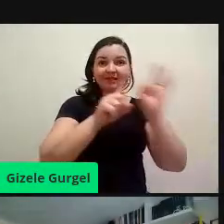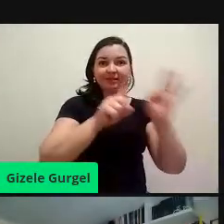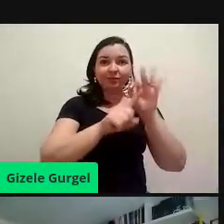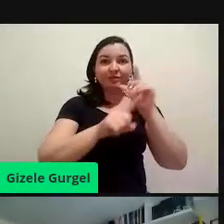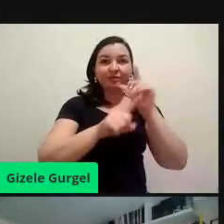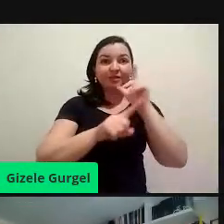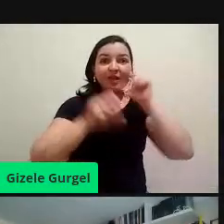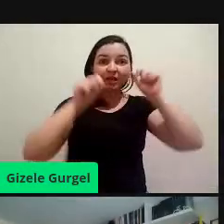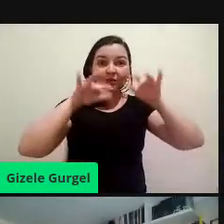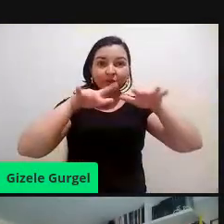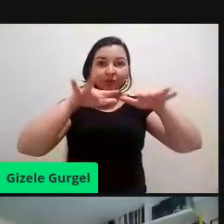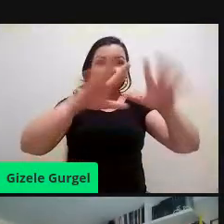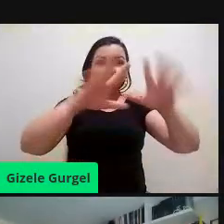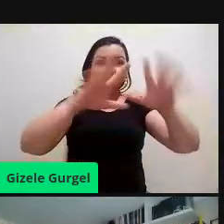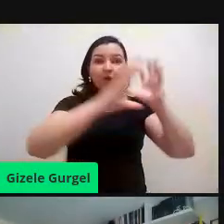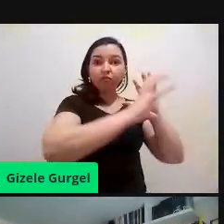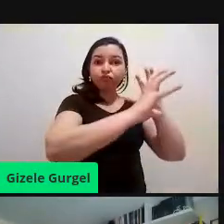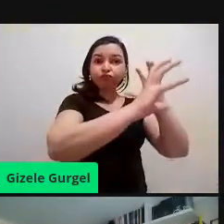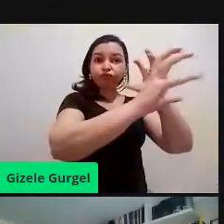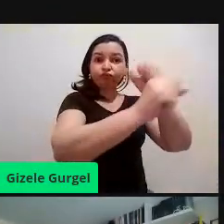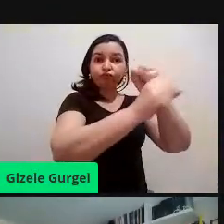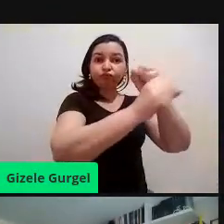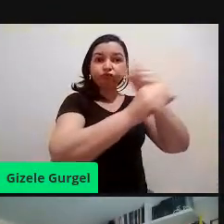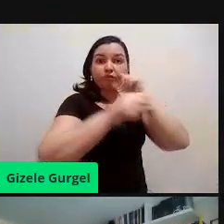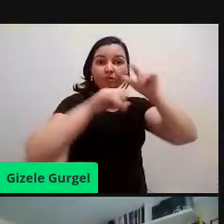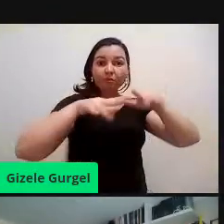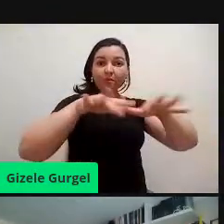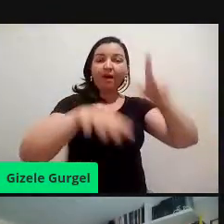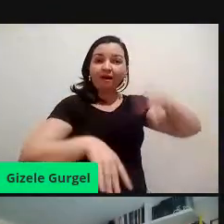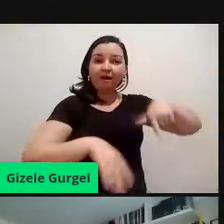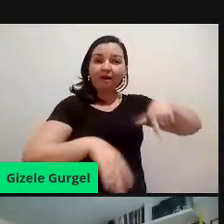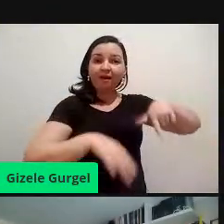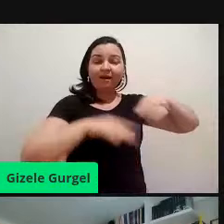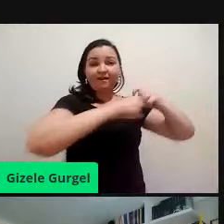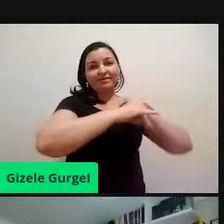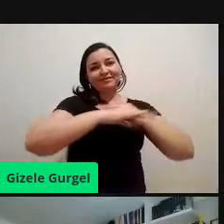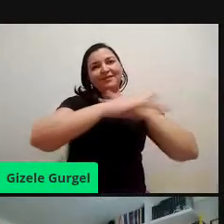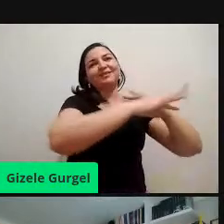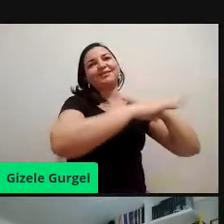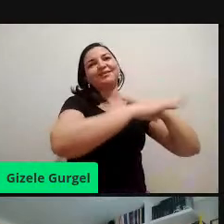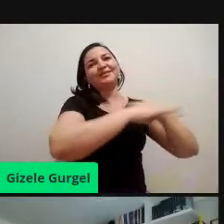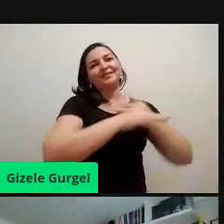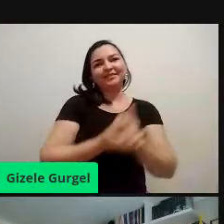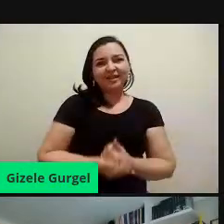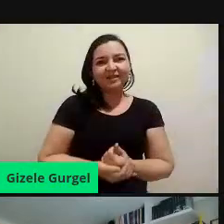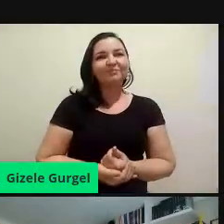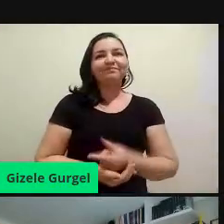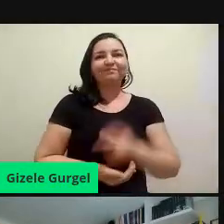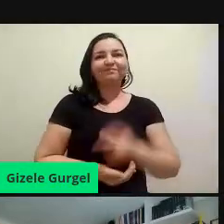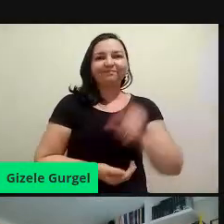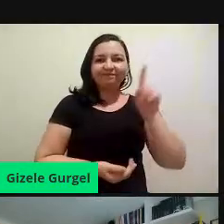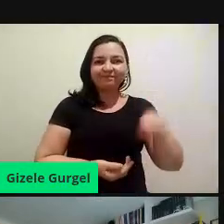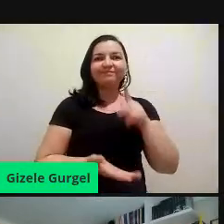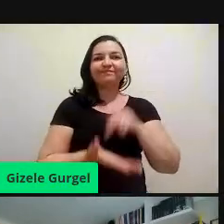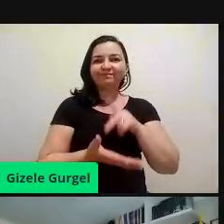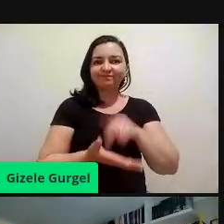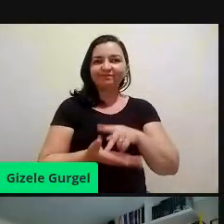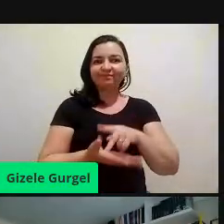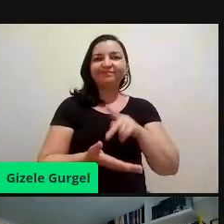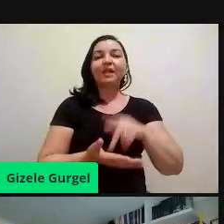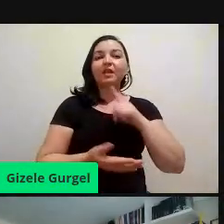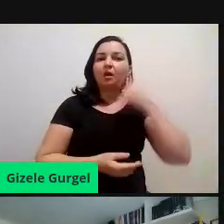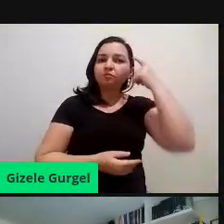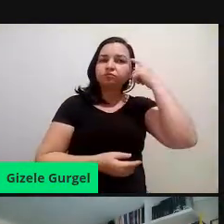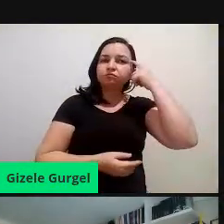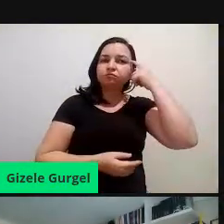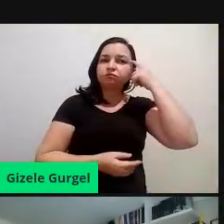ele vem da terra, né, e não é ali da praia. Exatamente, então... Foi o que a gente tentou trabalhar com os alunos